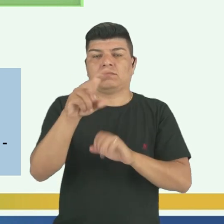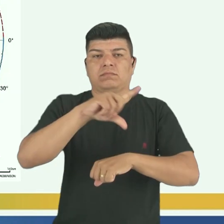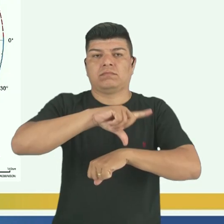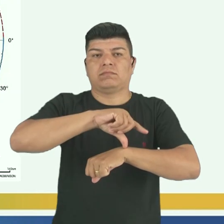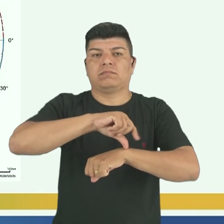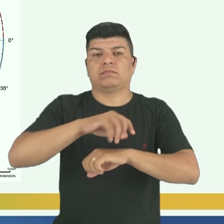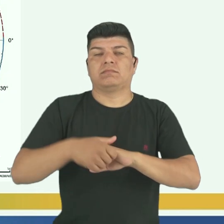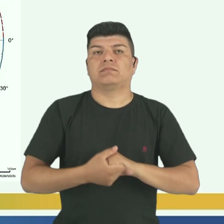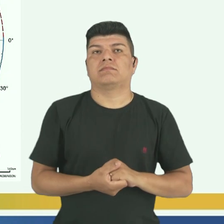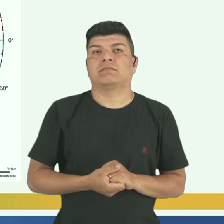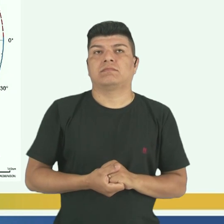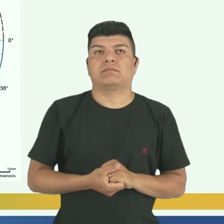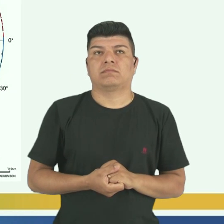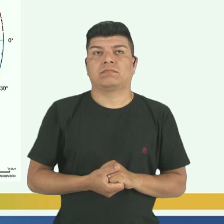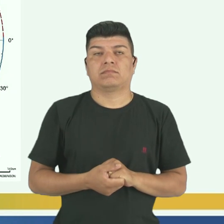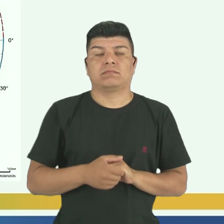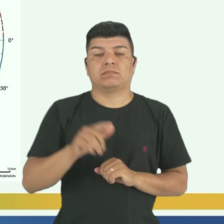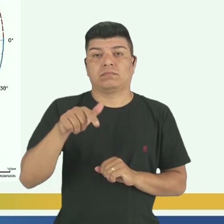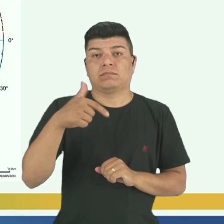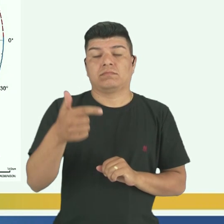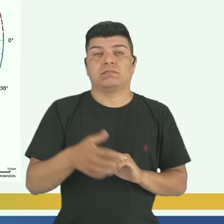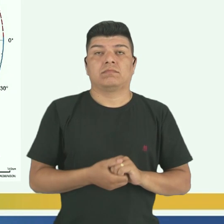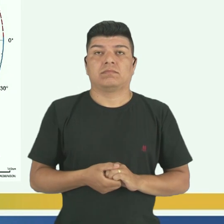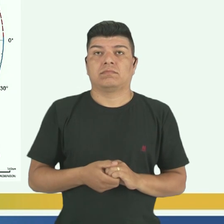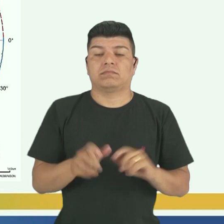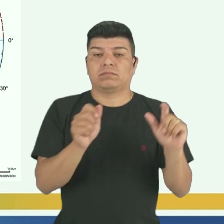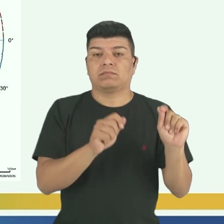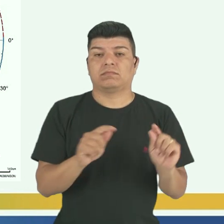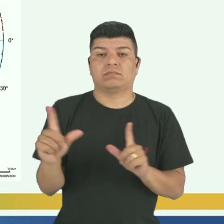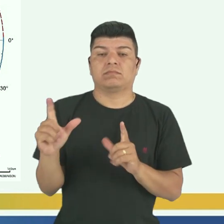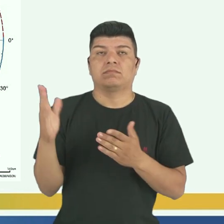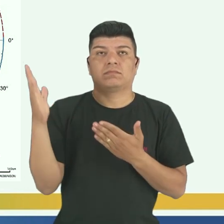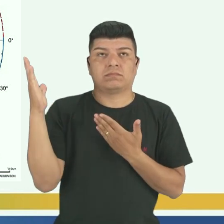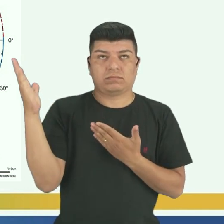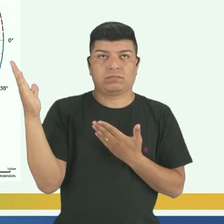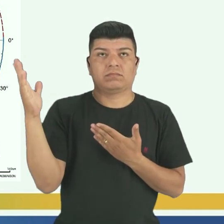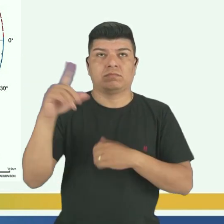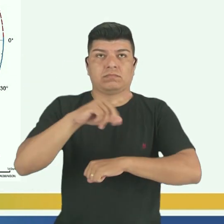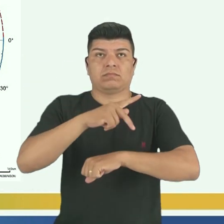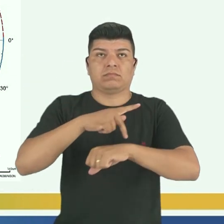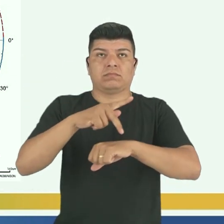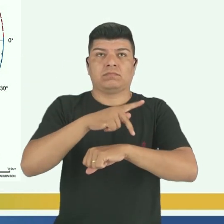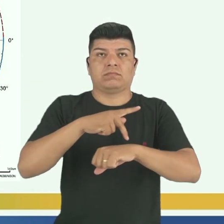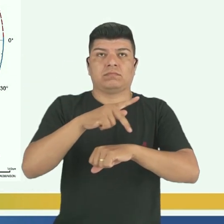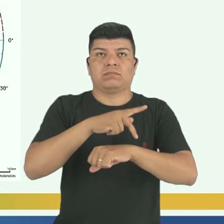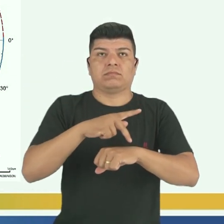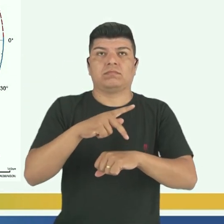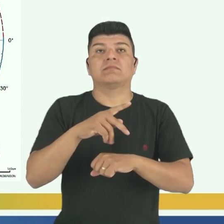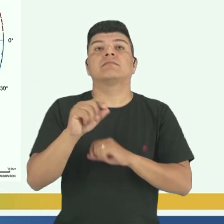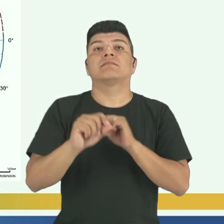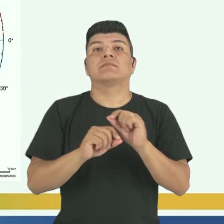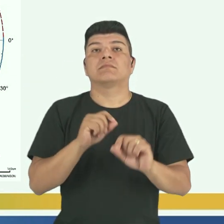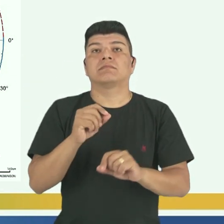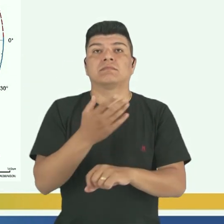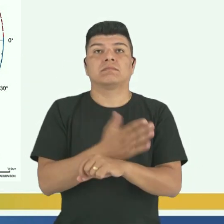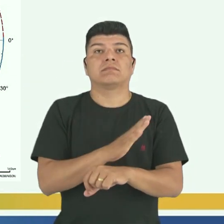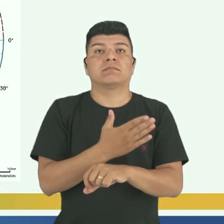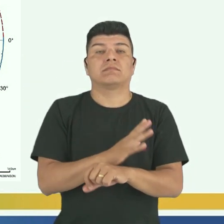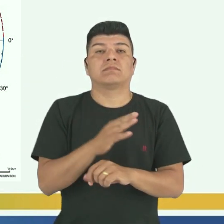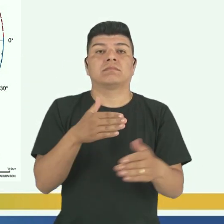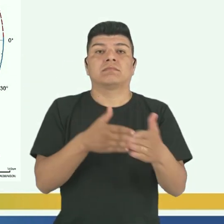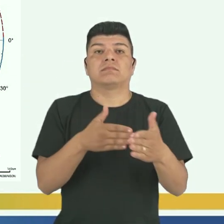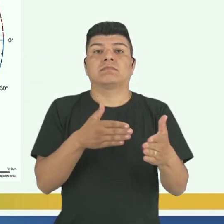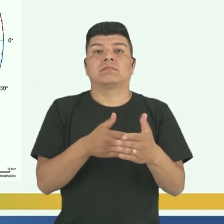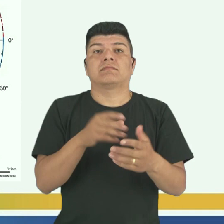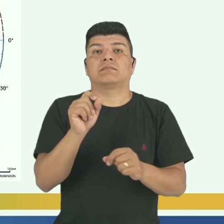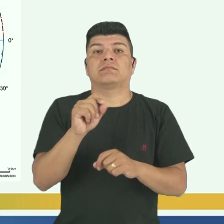tá bom? Vamos ao próximo? Ok, fuso horário civil e limites práticos. O limite prático, ele diz respeito